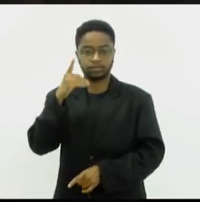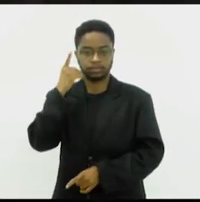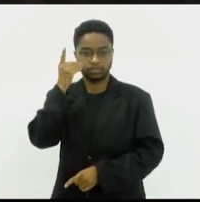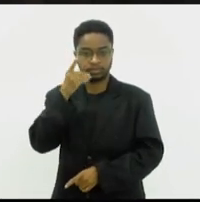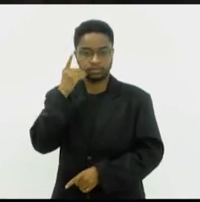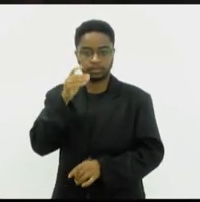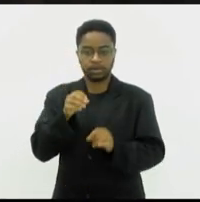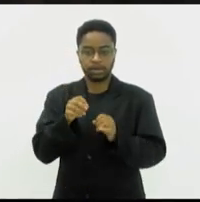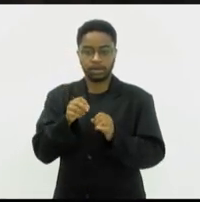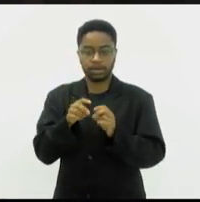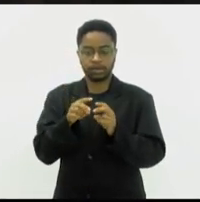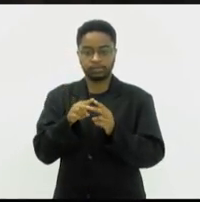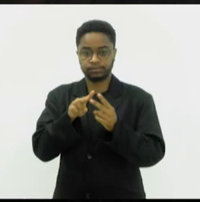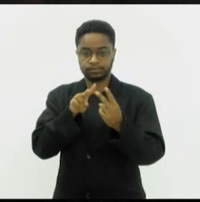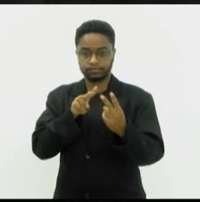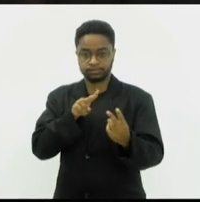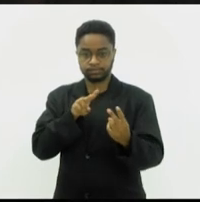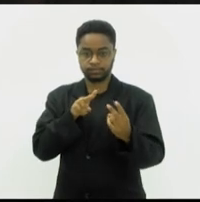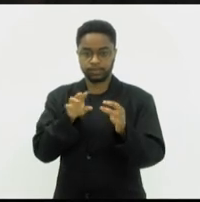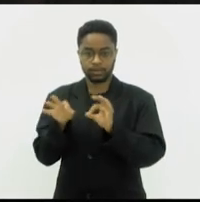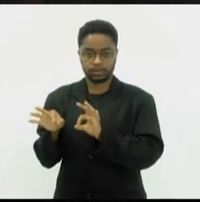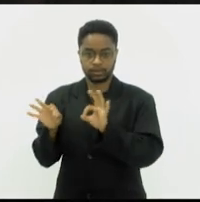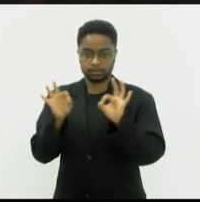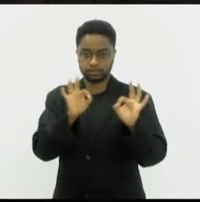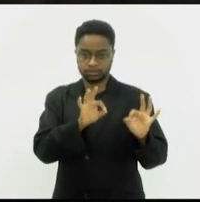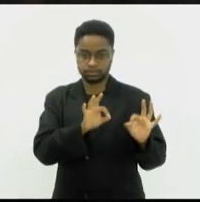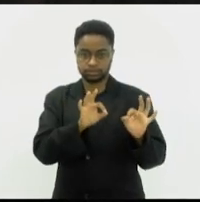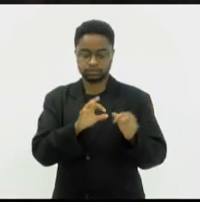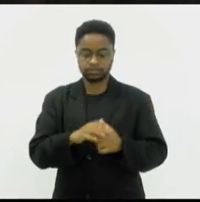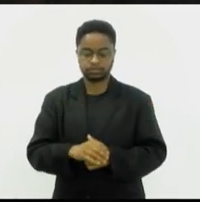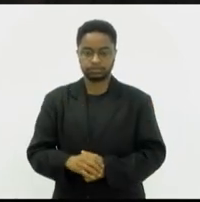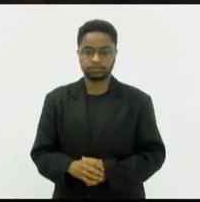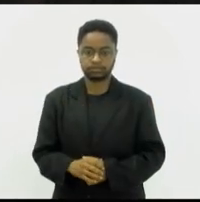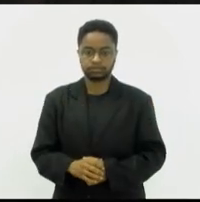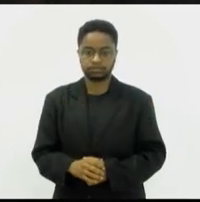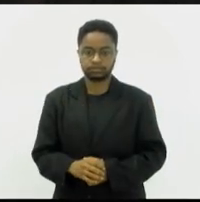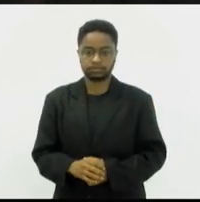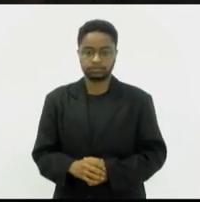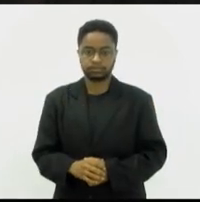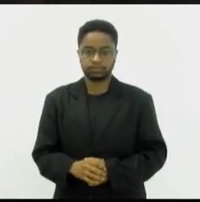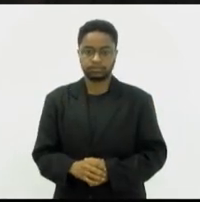nos acompanham de forma remota,